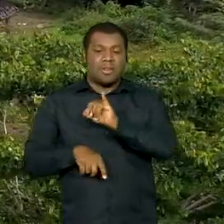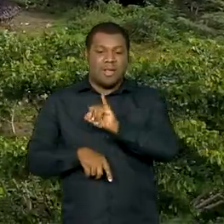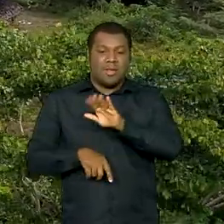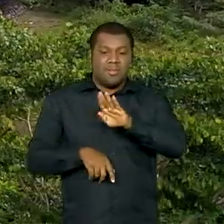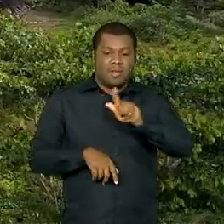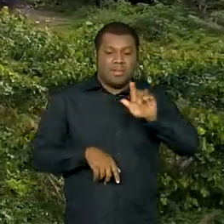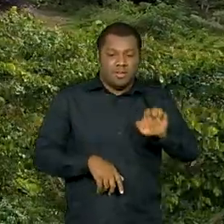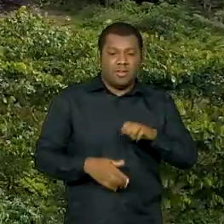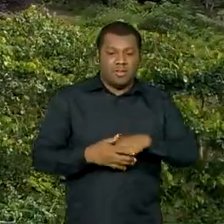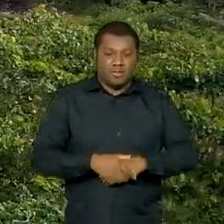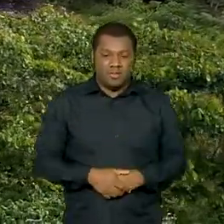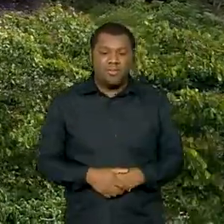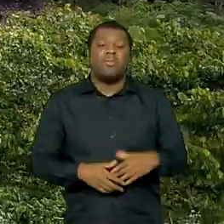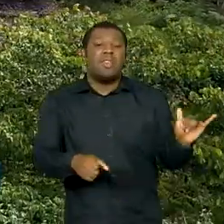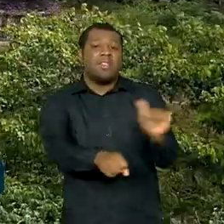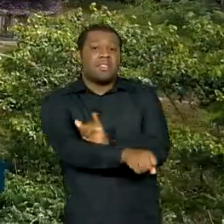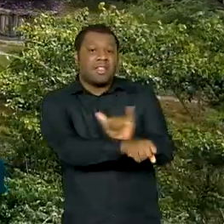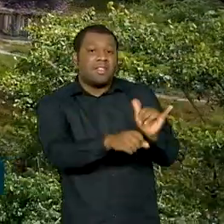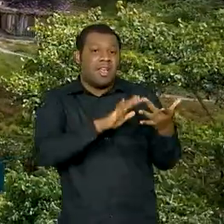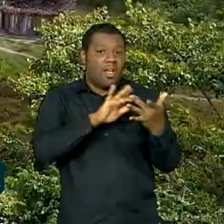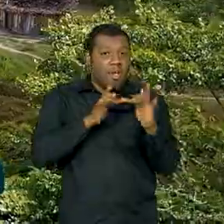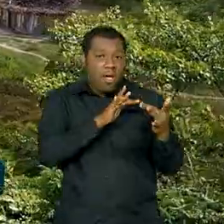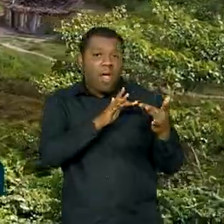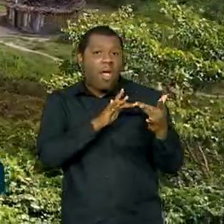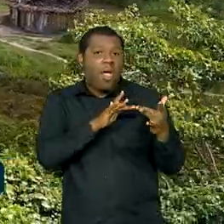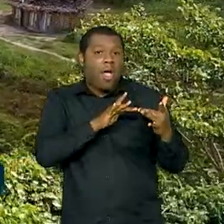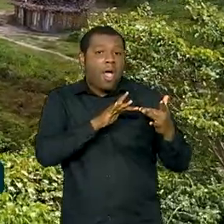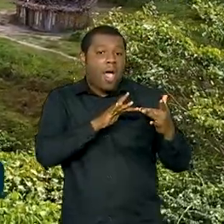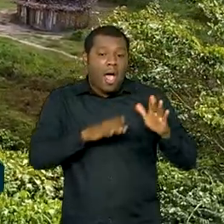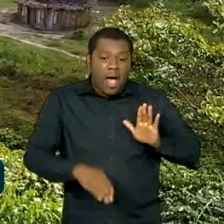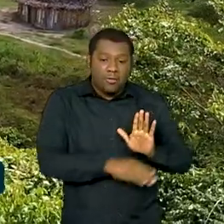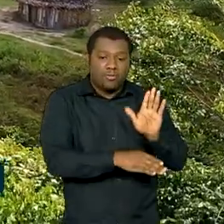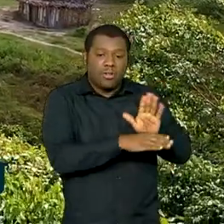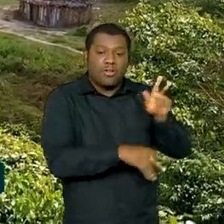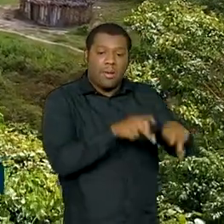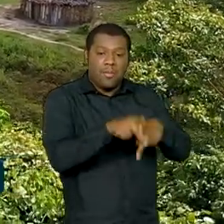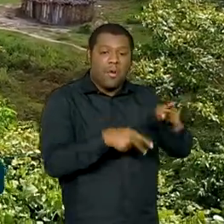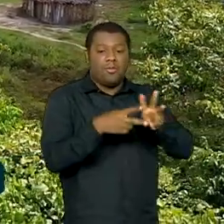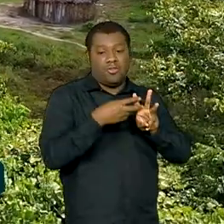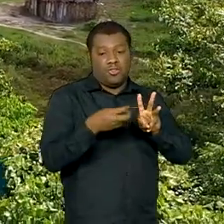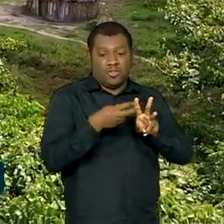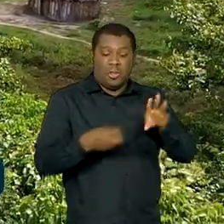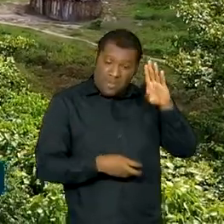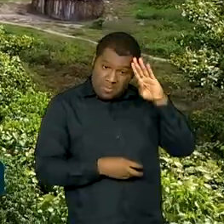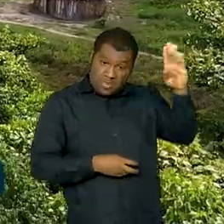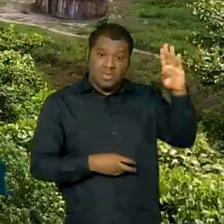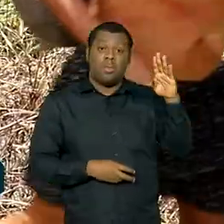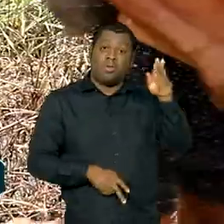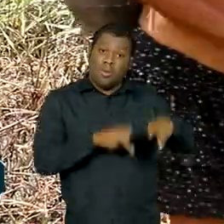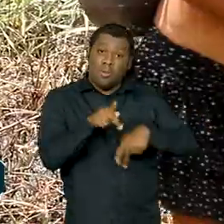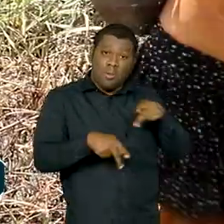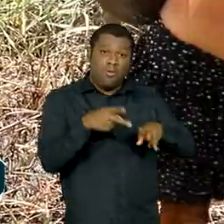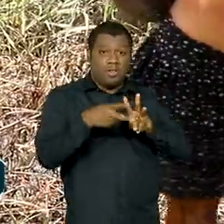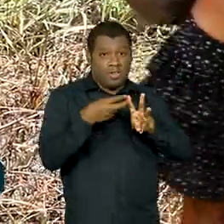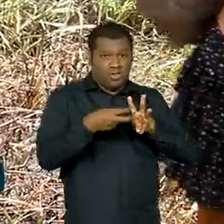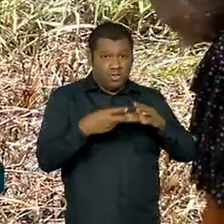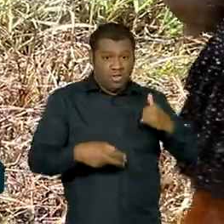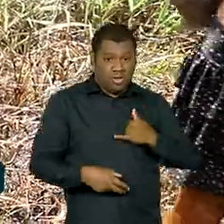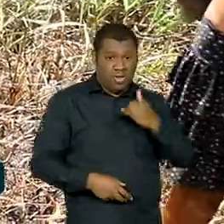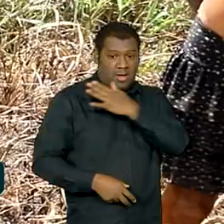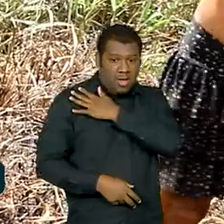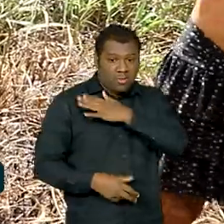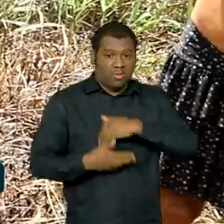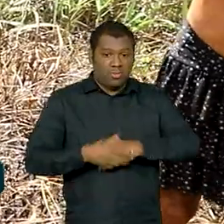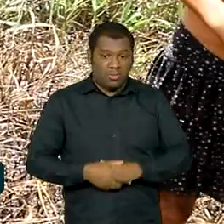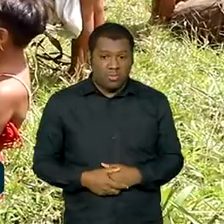medidas para melhorar o atendimento aos povos indígenas, especialmente os Yanomami. Entre elas